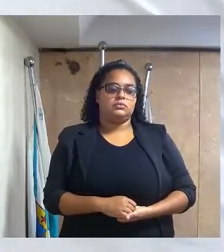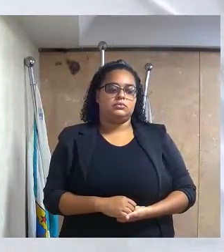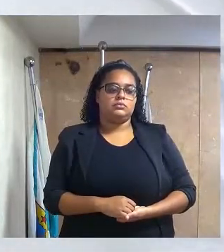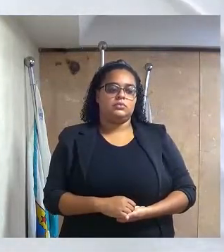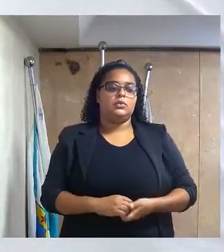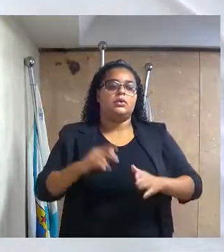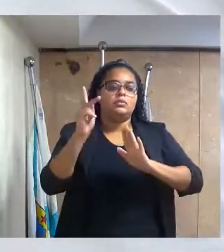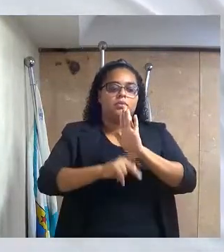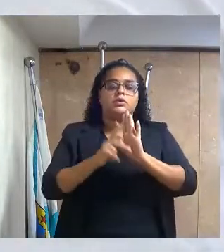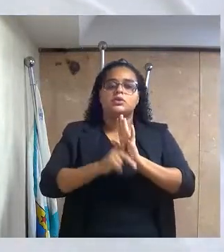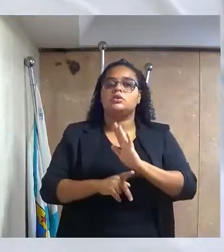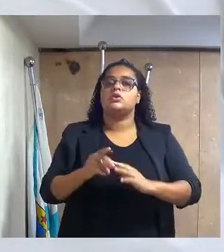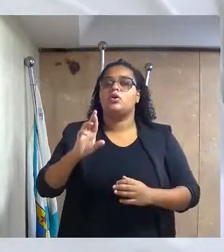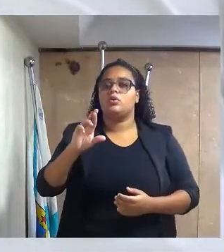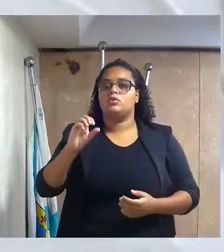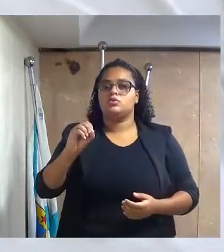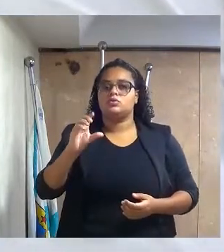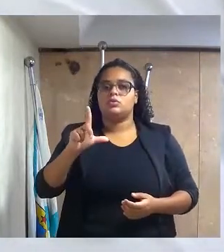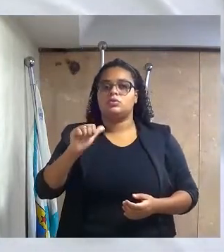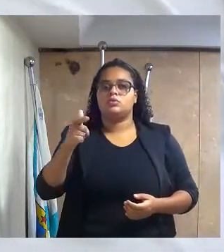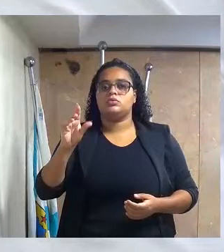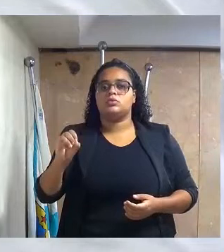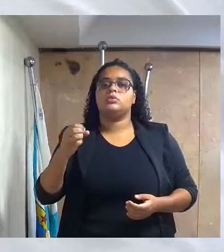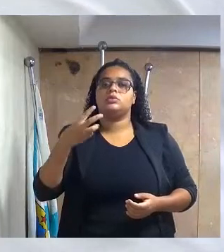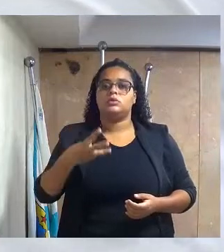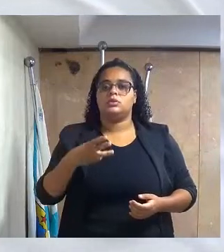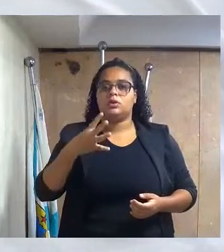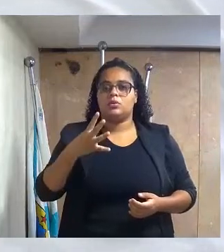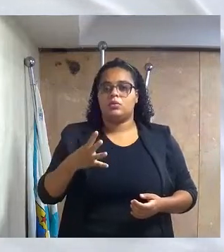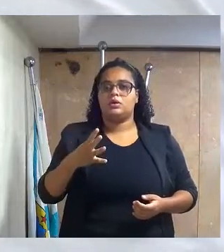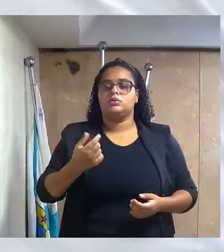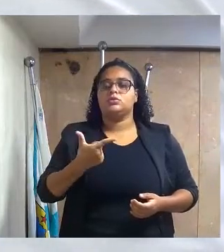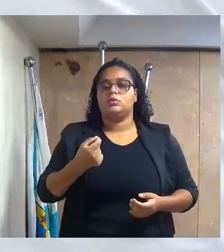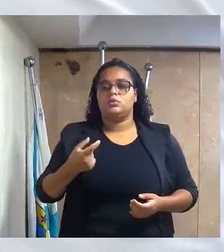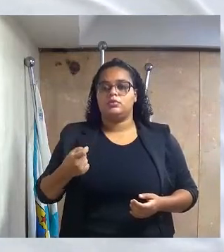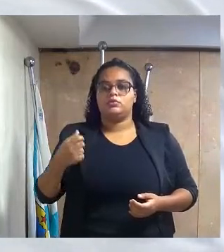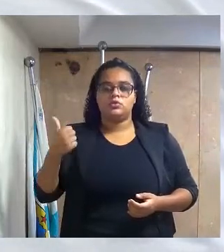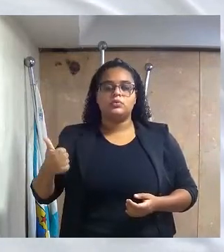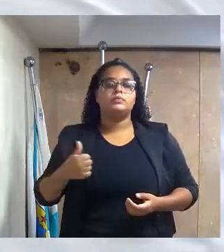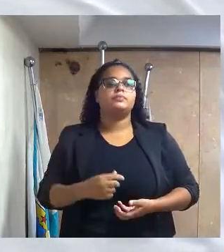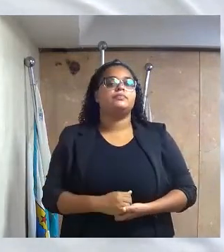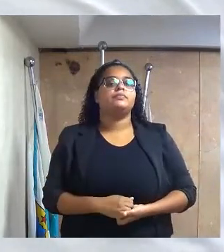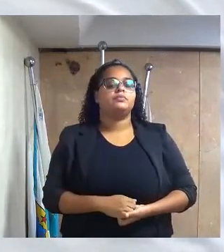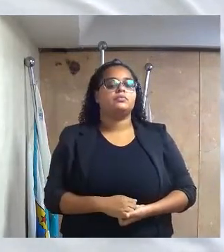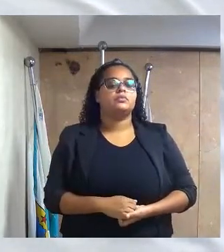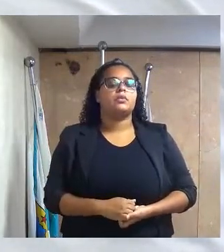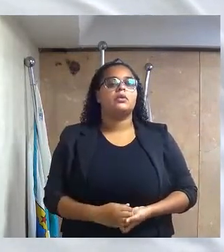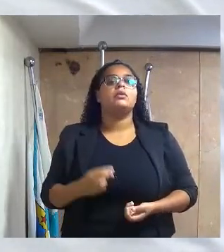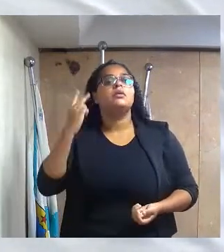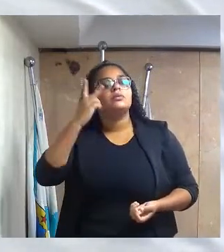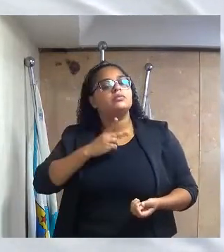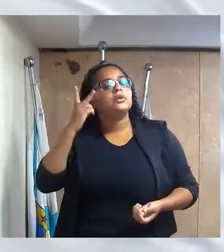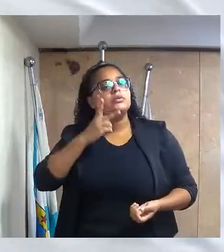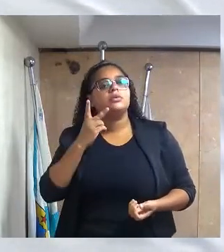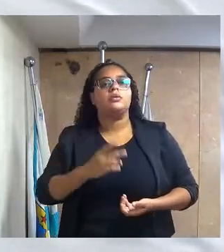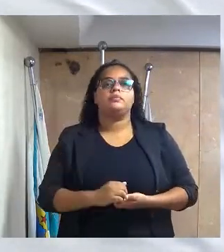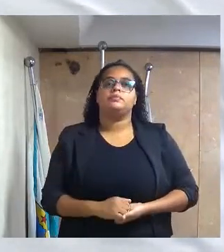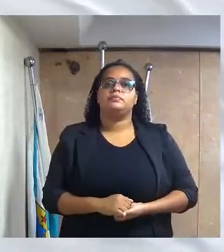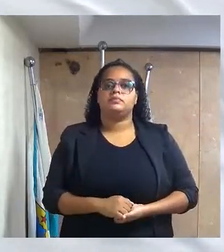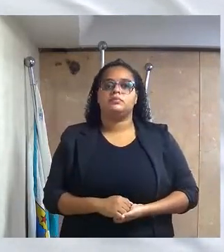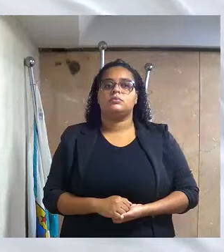Projeto de resolução 34-2021, do excelentíssimo senhor vereador